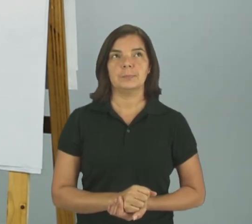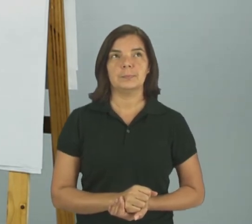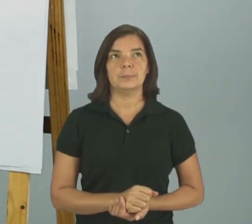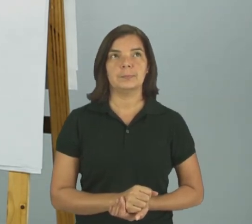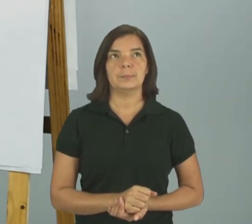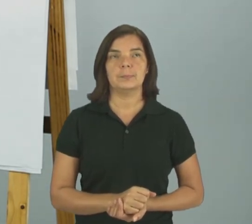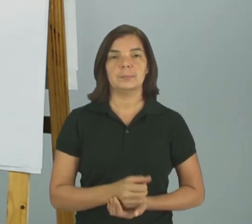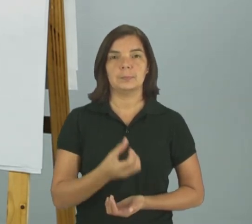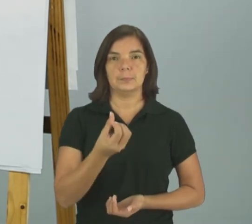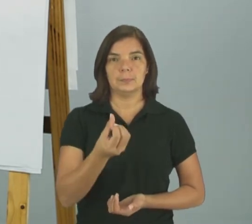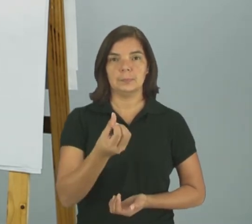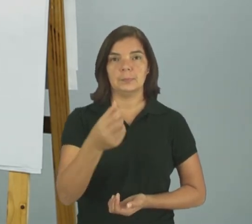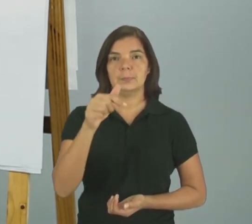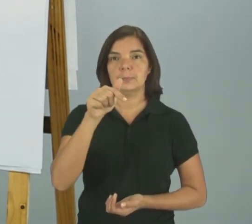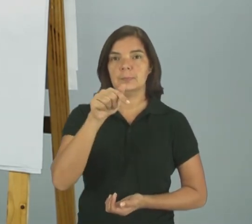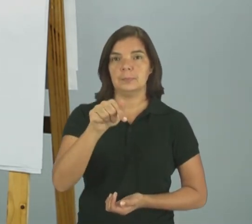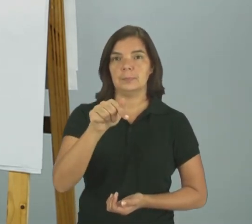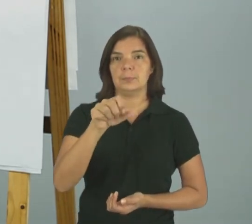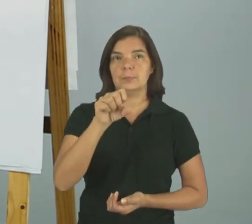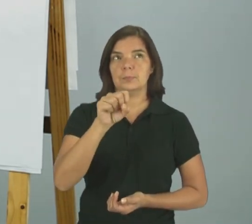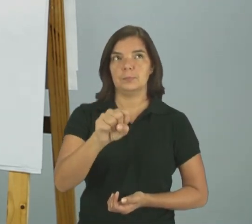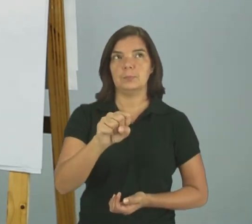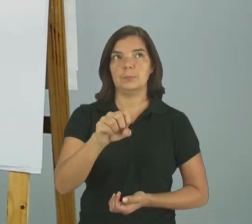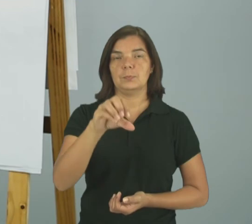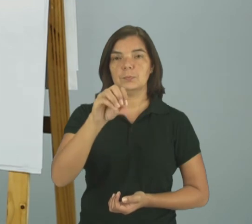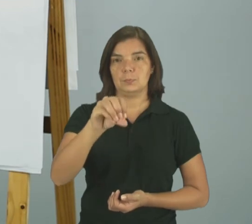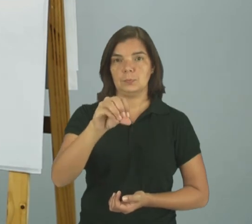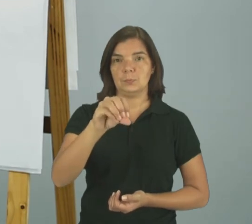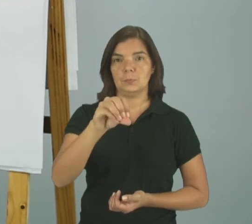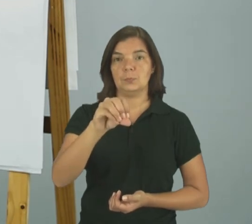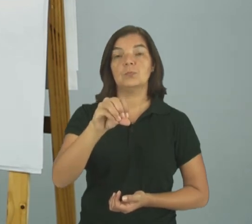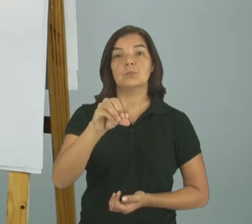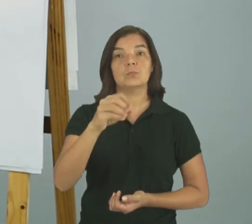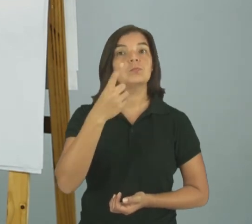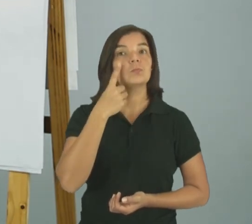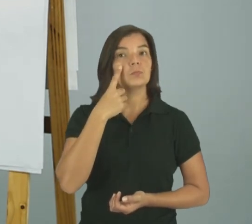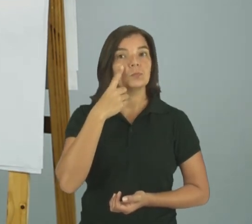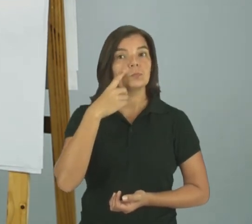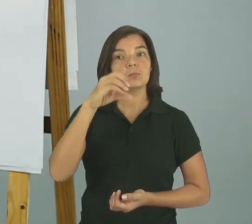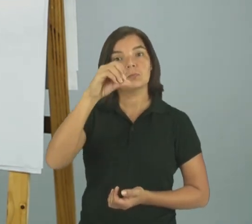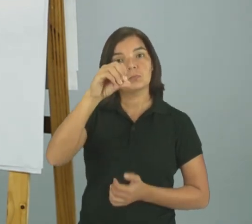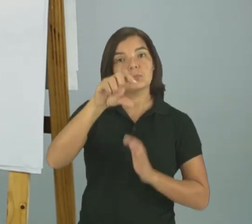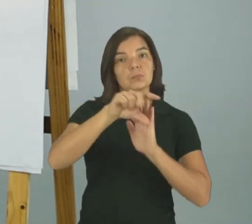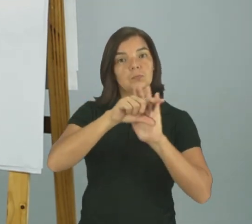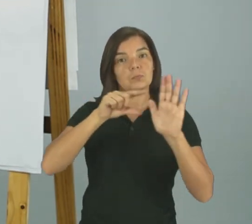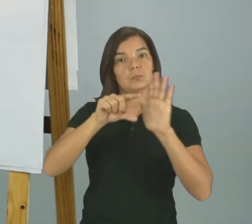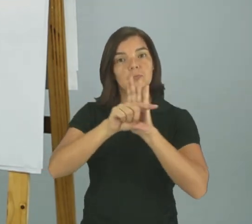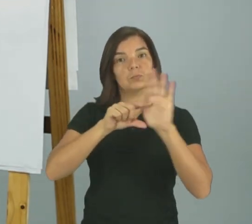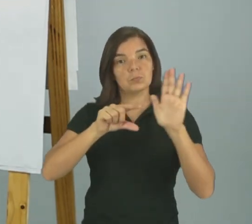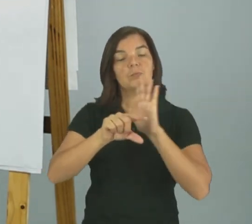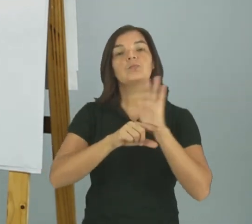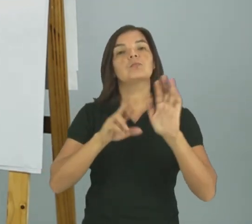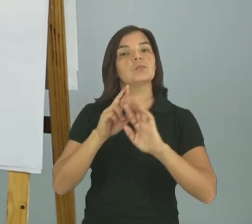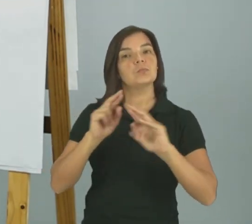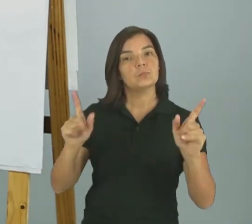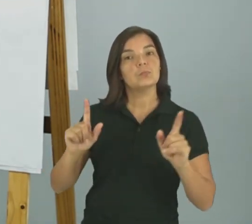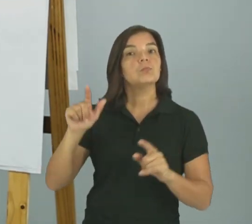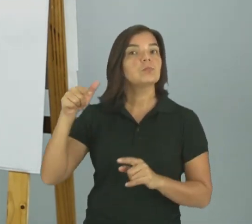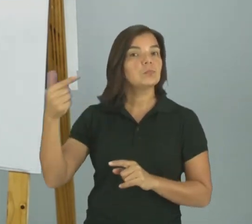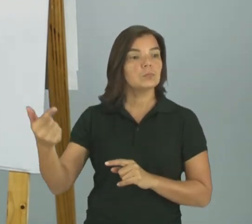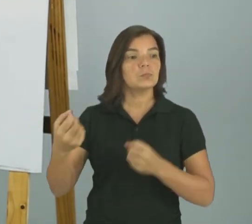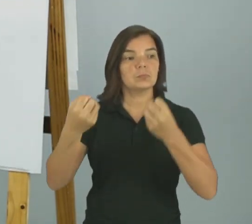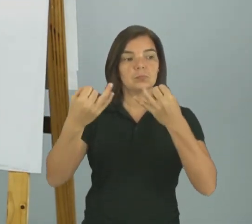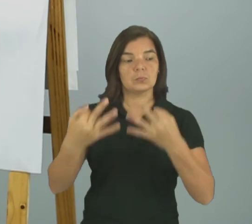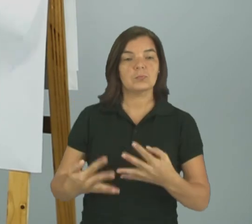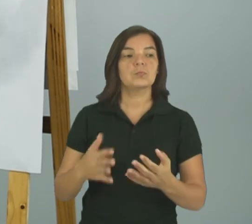Da outra estrofa Aí seis Sete Oito Nove Olha como tem nove estrofes Dessa Diferente daquela que eu